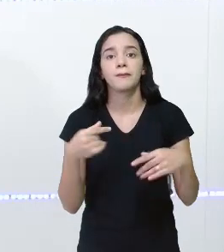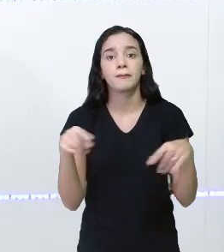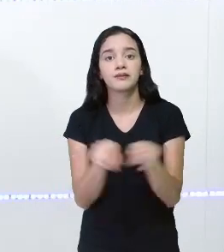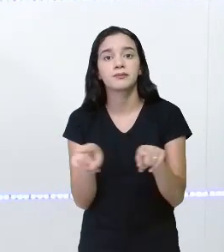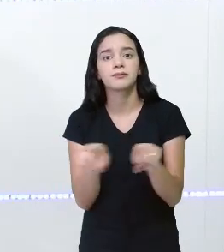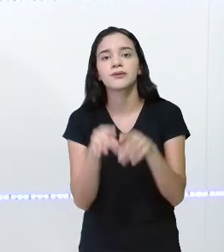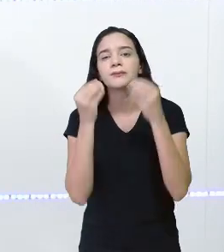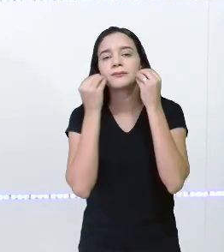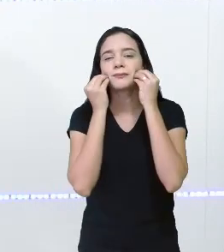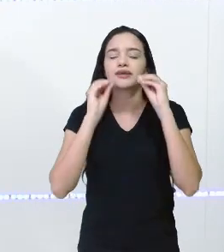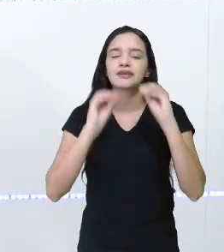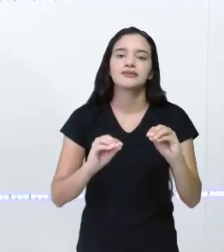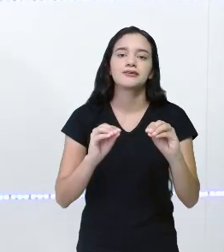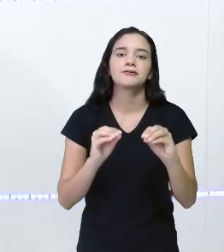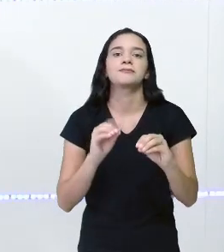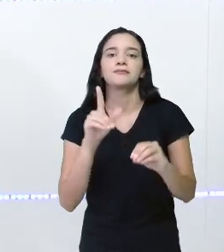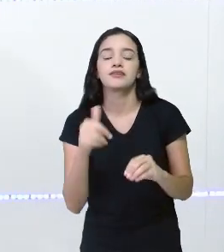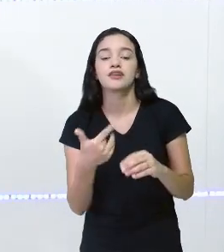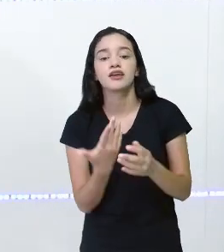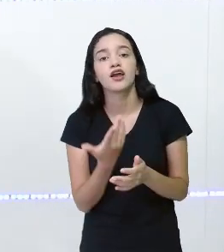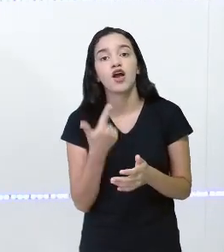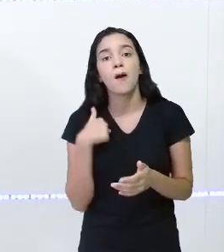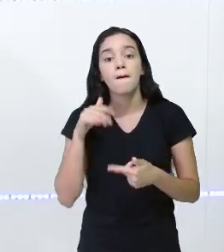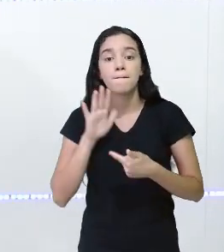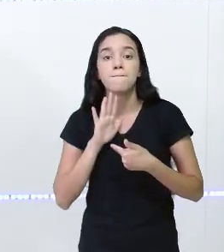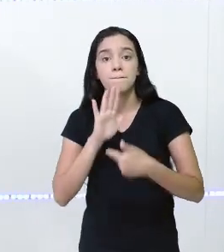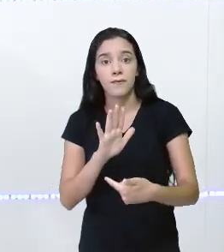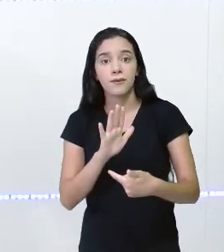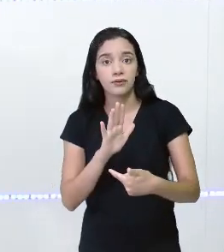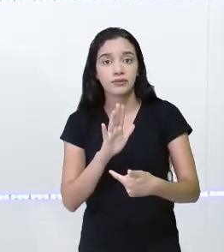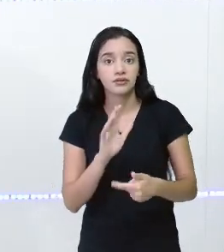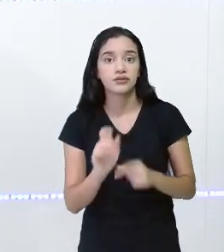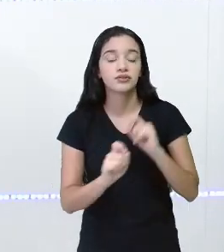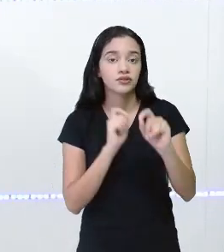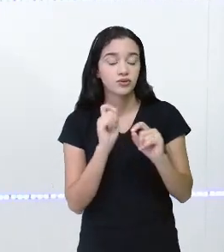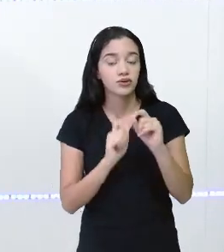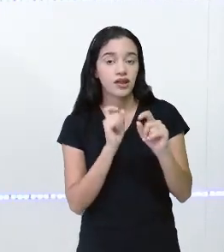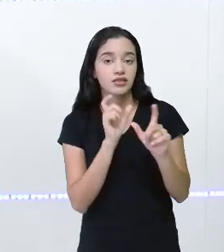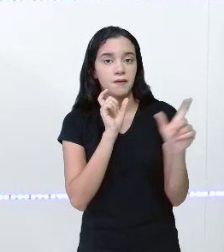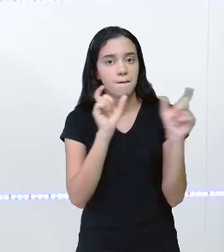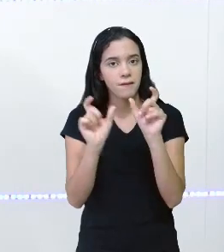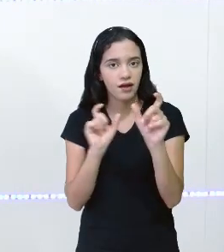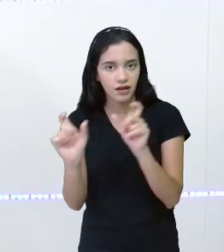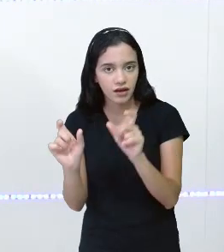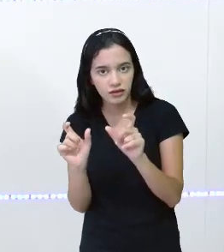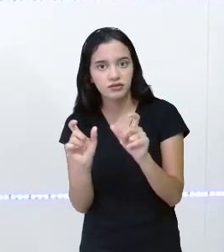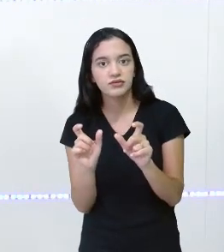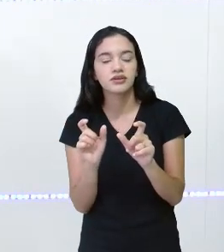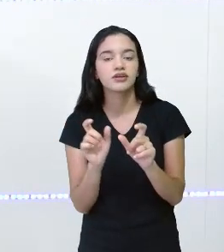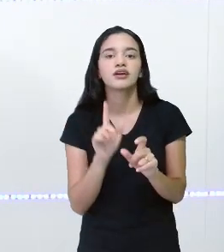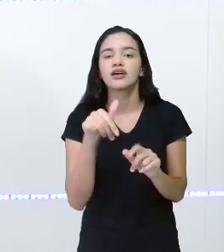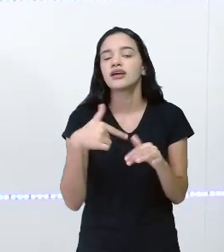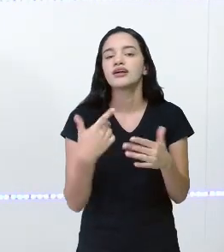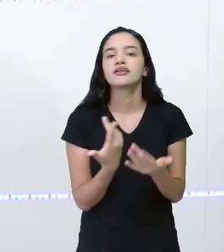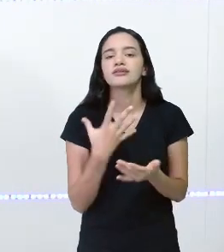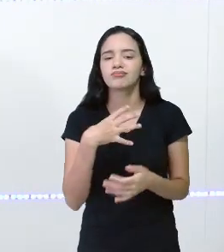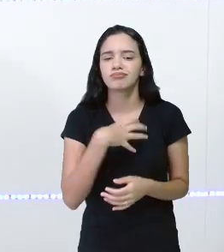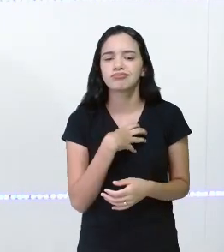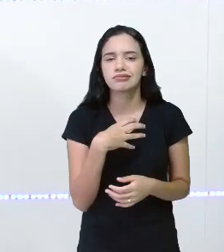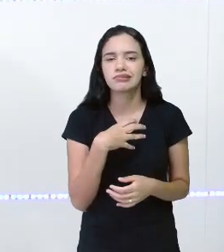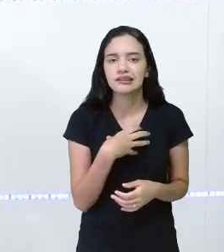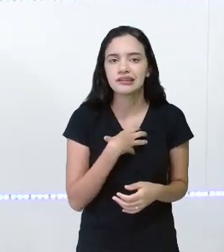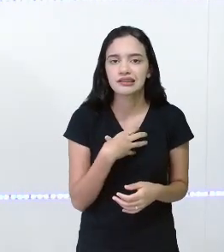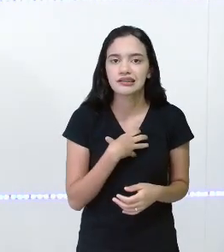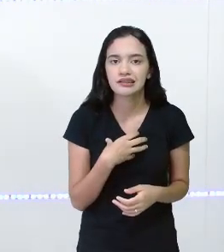eles dão um beijo, o escritor mostra através de palavras, eles mostram o que eles estão sentindo.